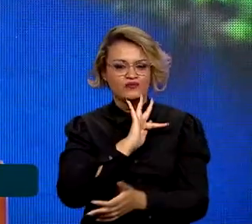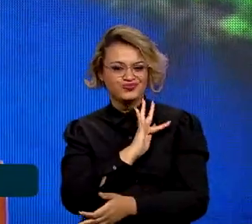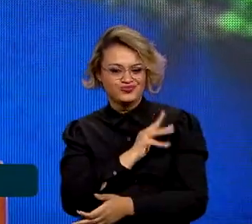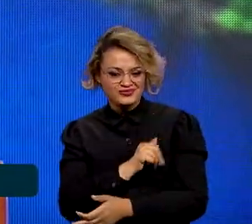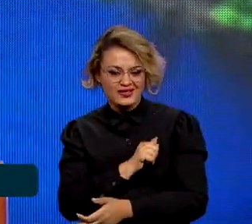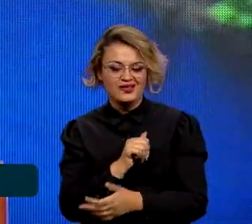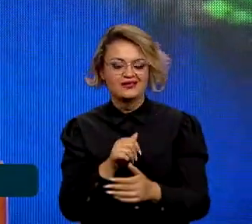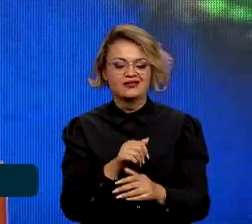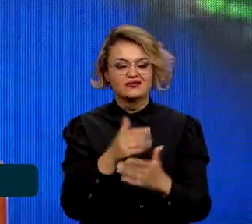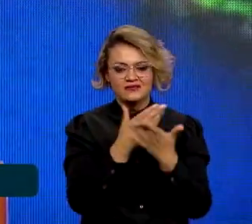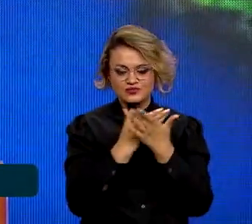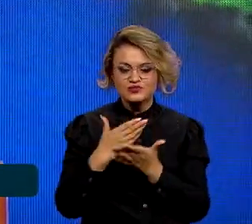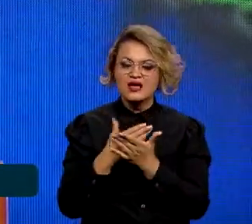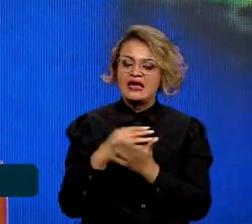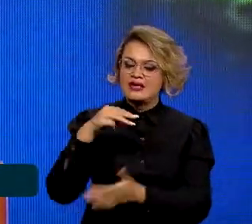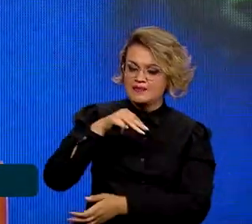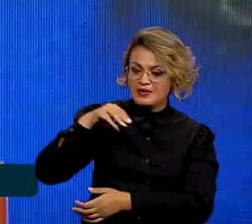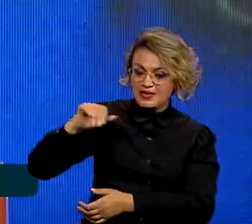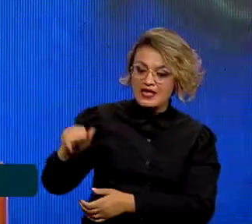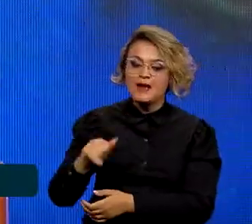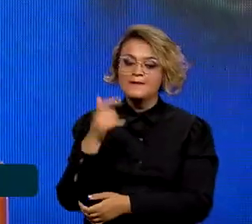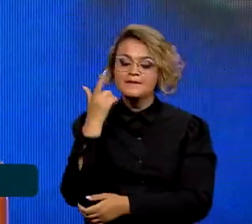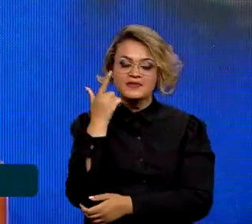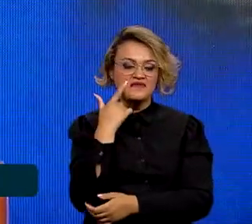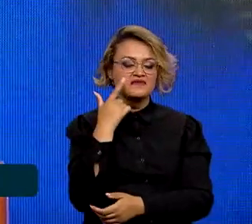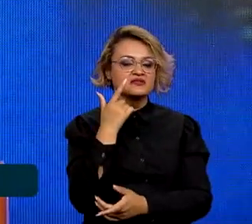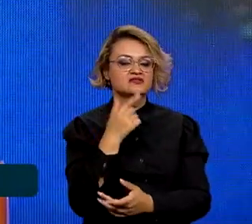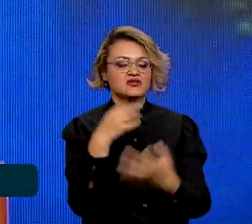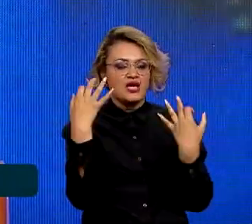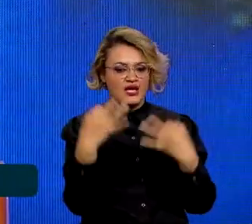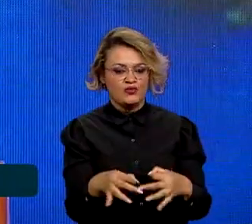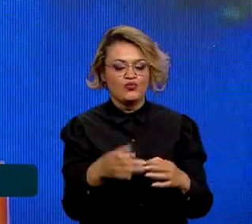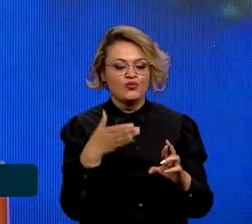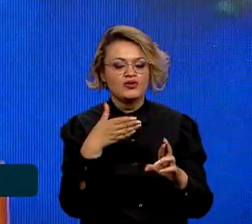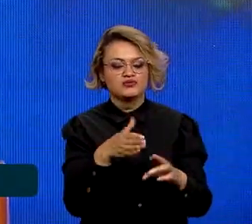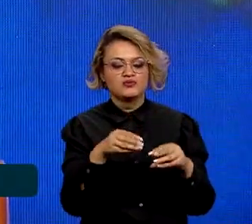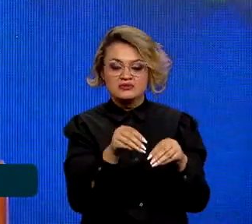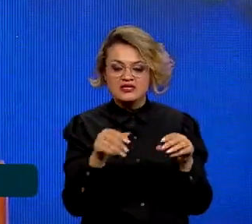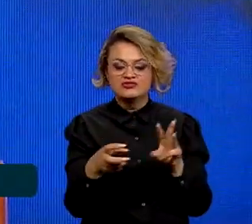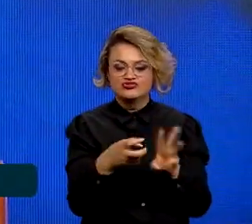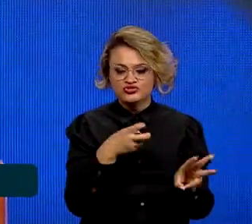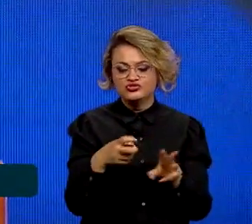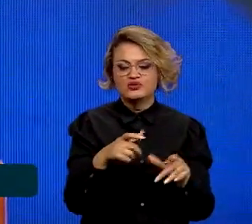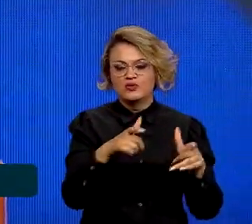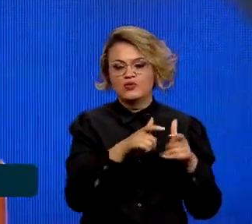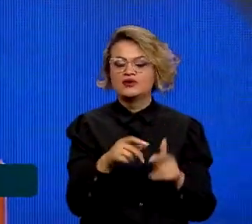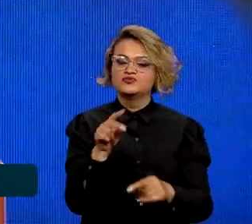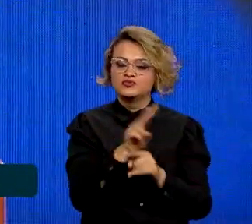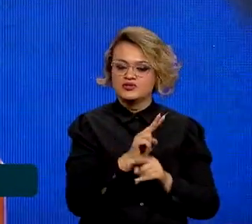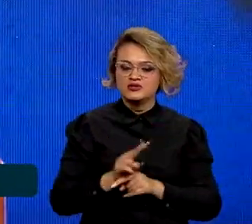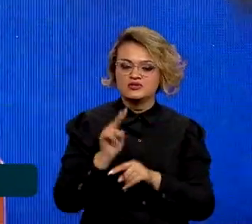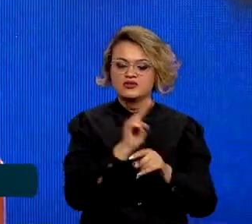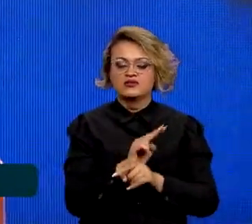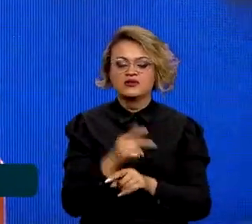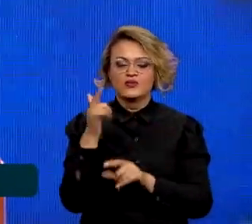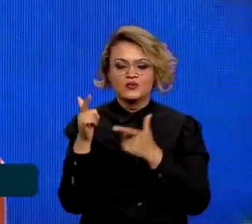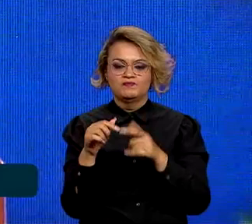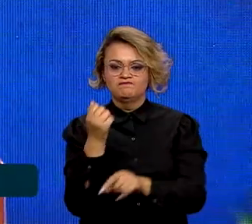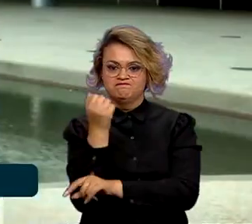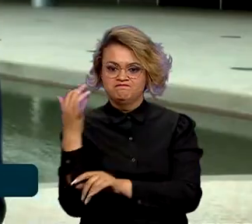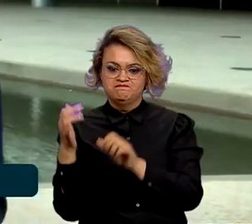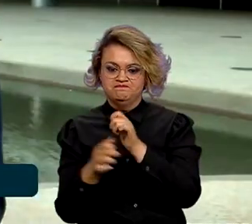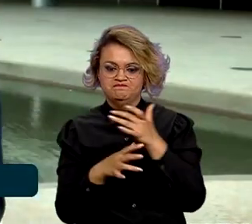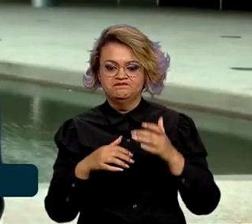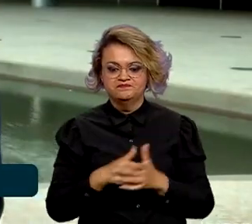e MMA para o reconhecimento de terras indígenas, unidades de conservação e concessão florestal.